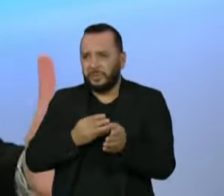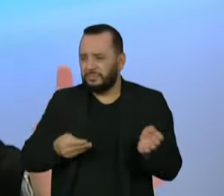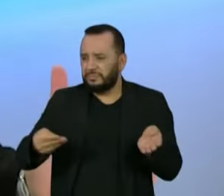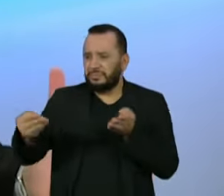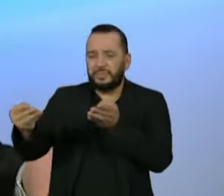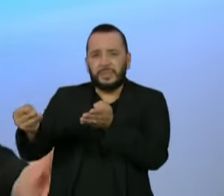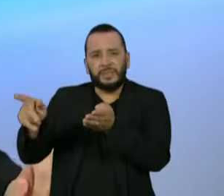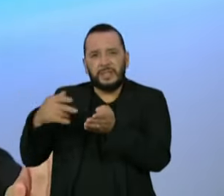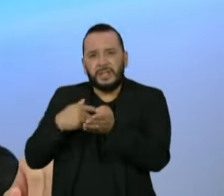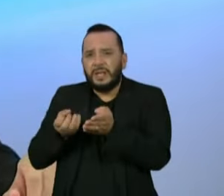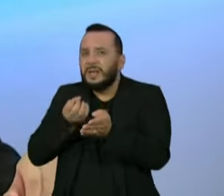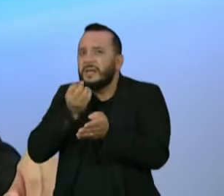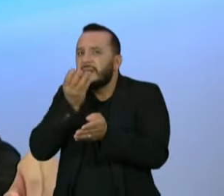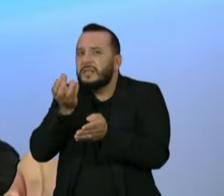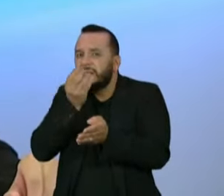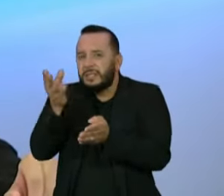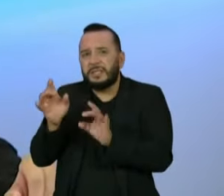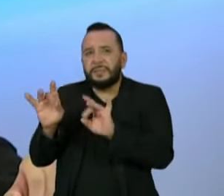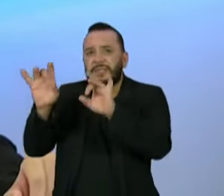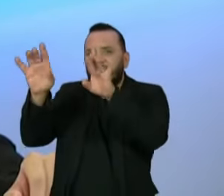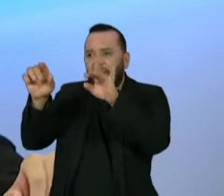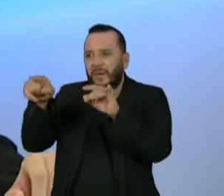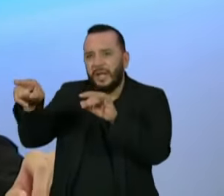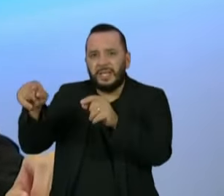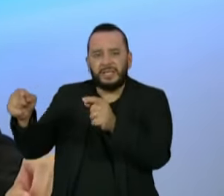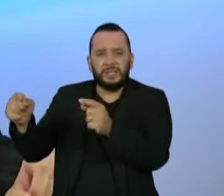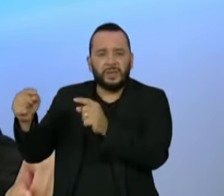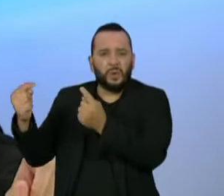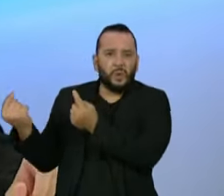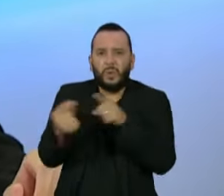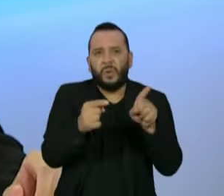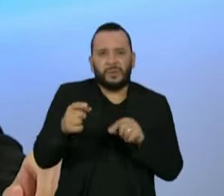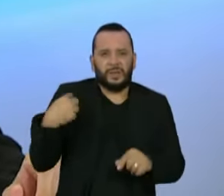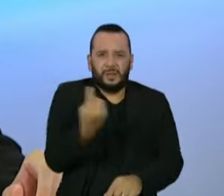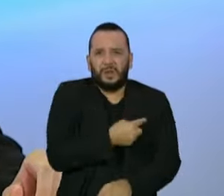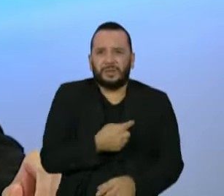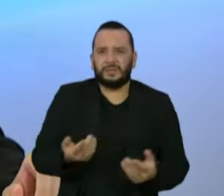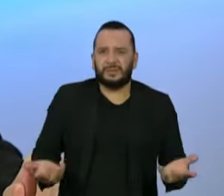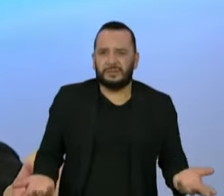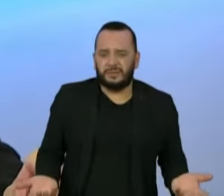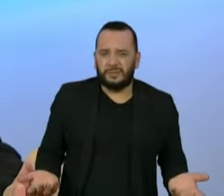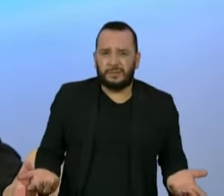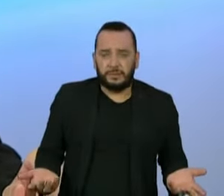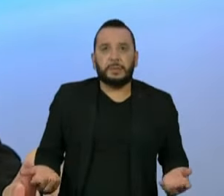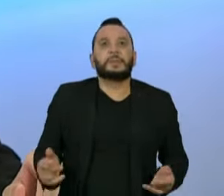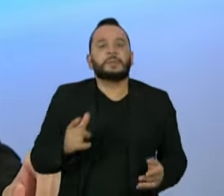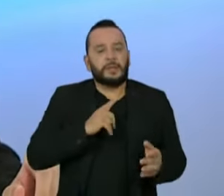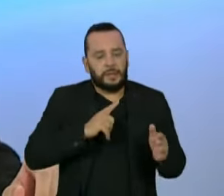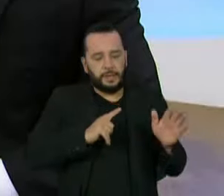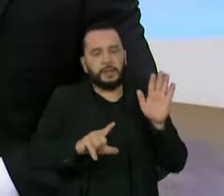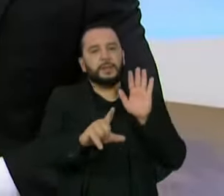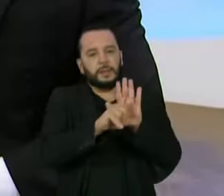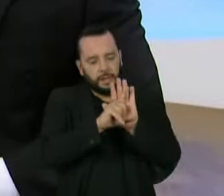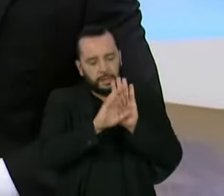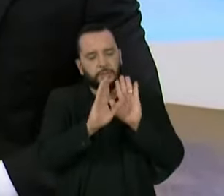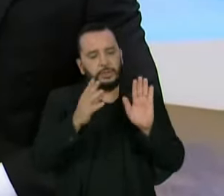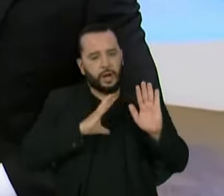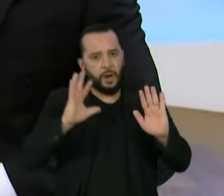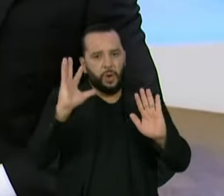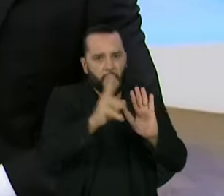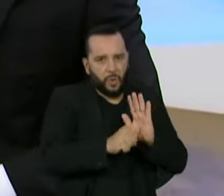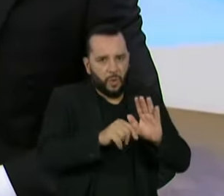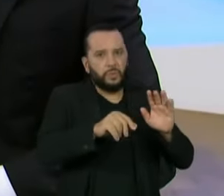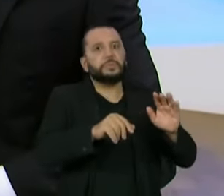Há uma ofensiva, é claro isso. Já foram aprovadas a lei de improbidade administrativa, lei de abuso de